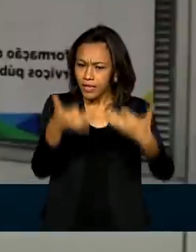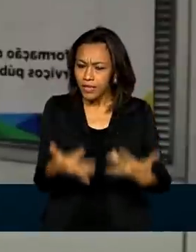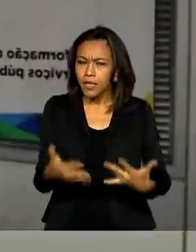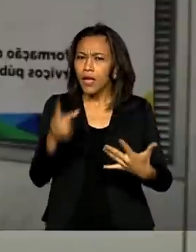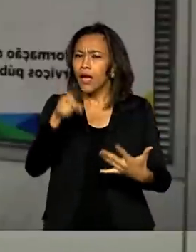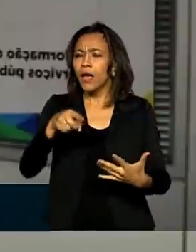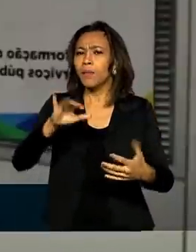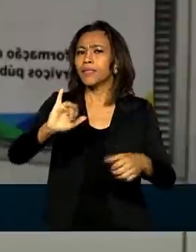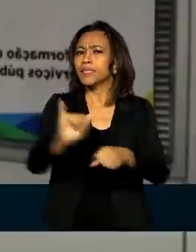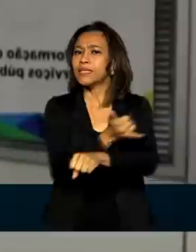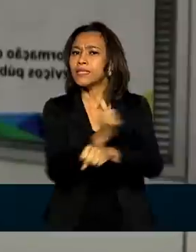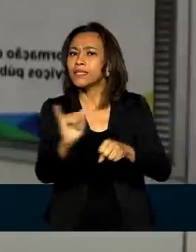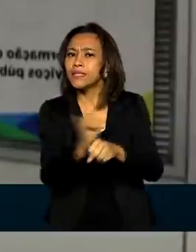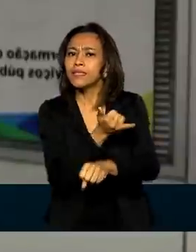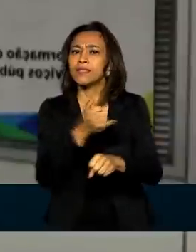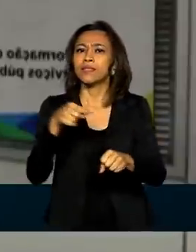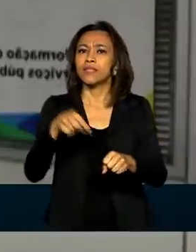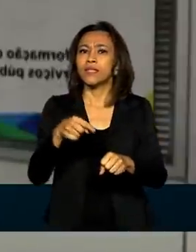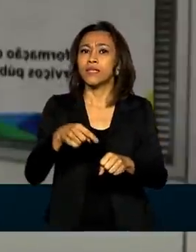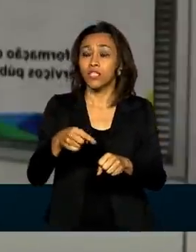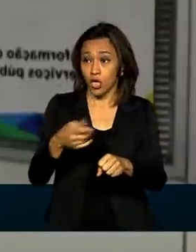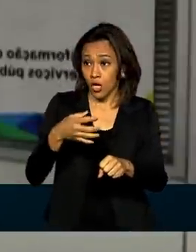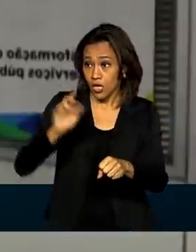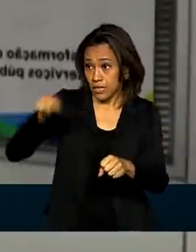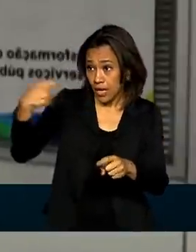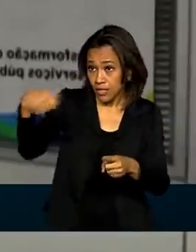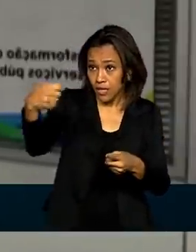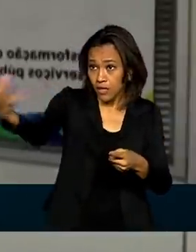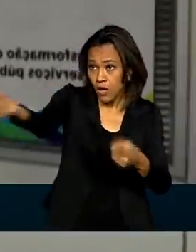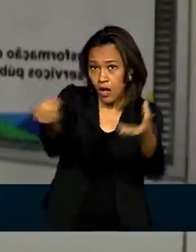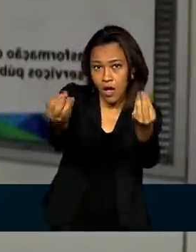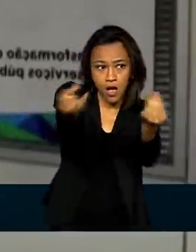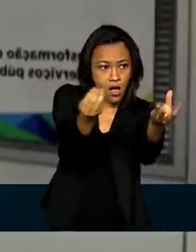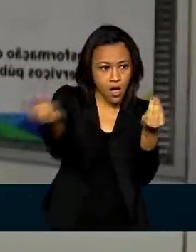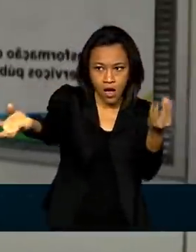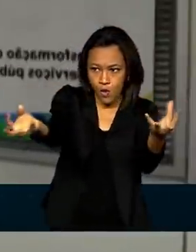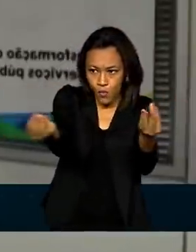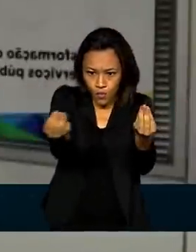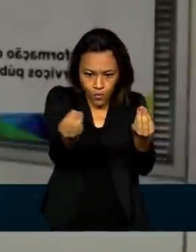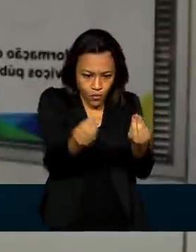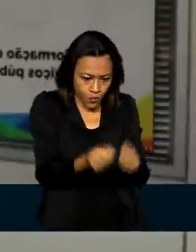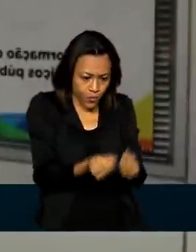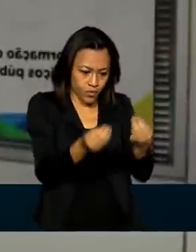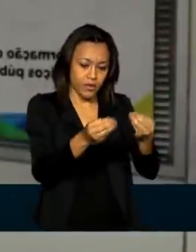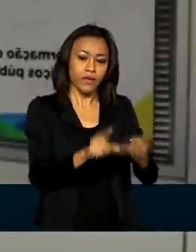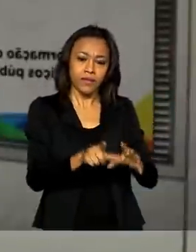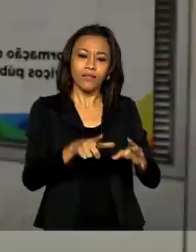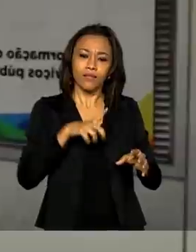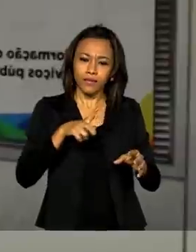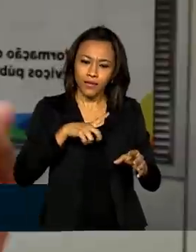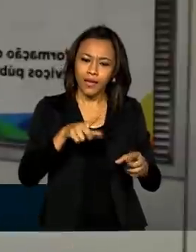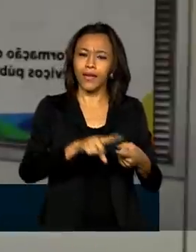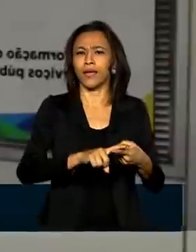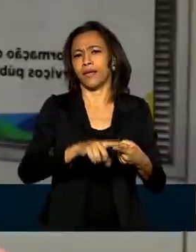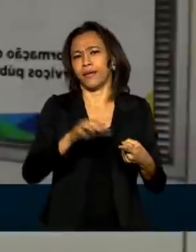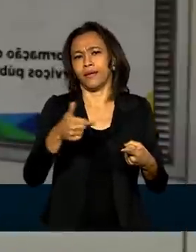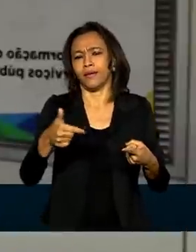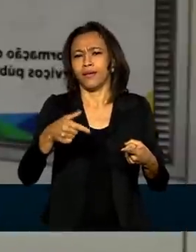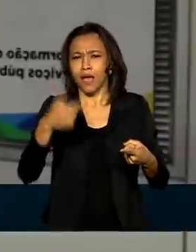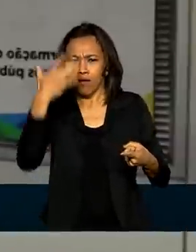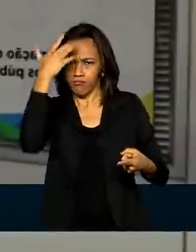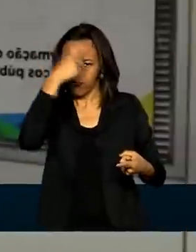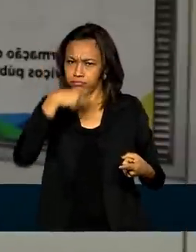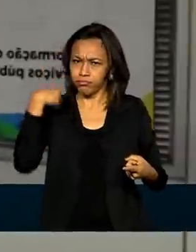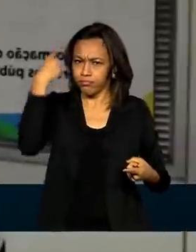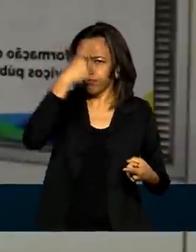recebe indicações de sinais necessários a serem incluídos na ferramenta. Tem a figura do colaborador, tem a figura daquele que vai rever,